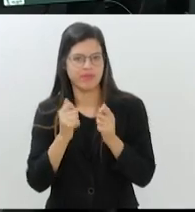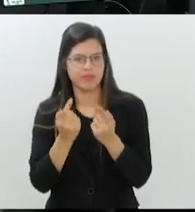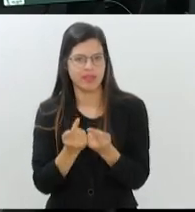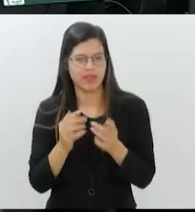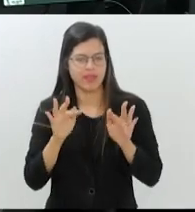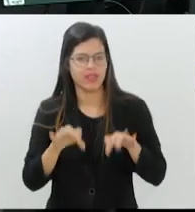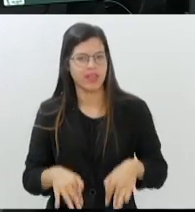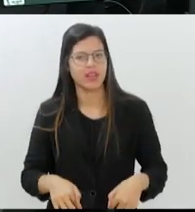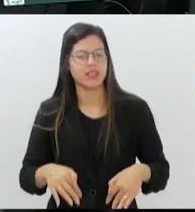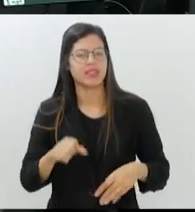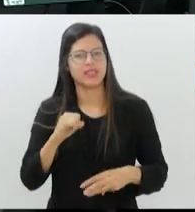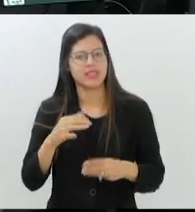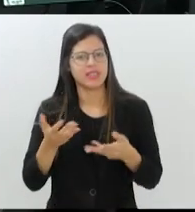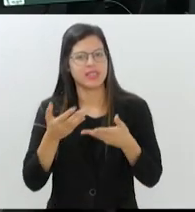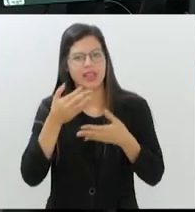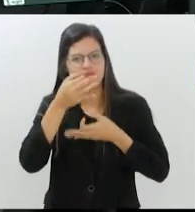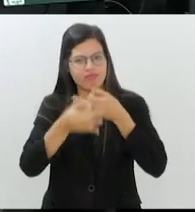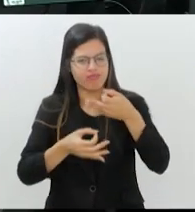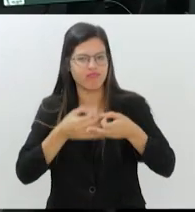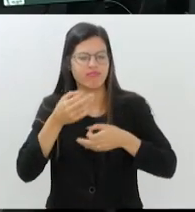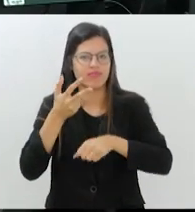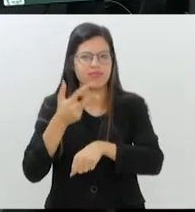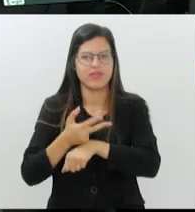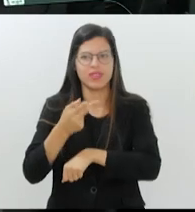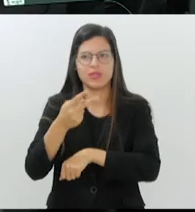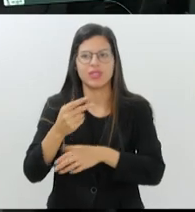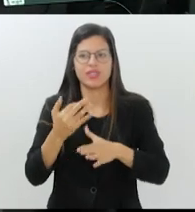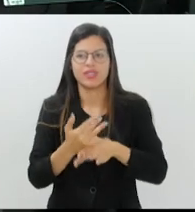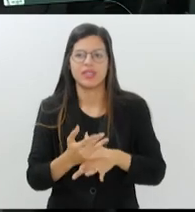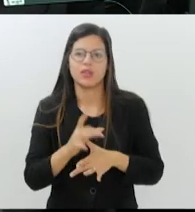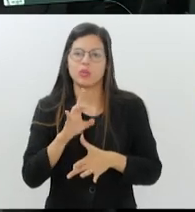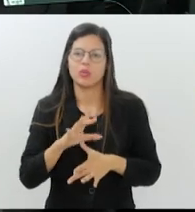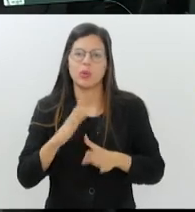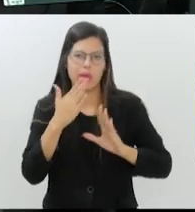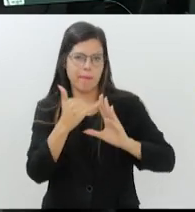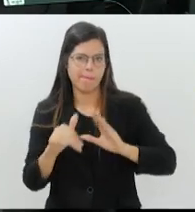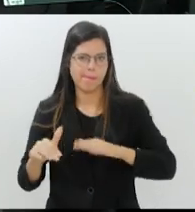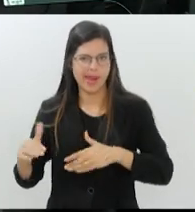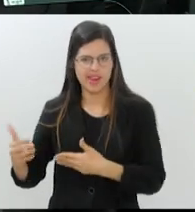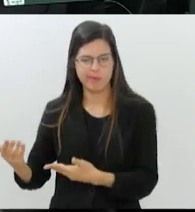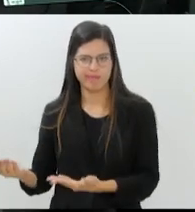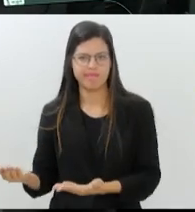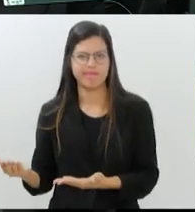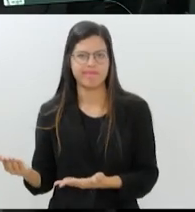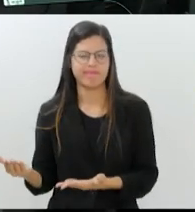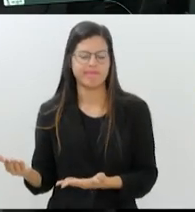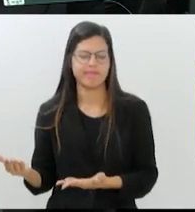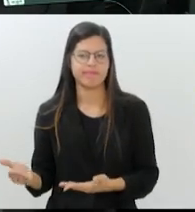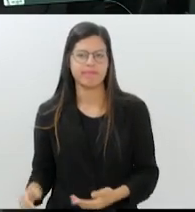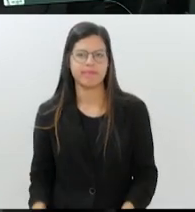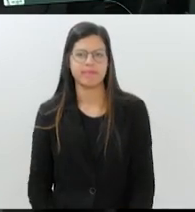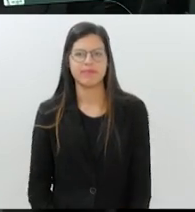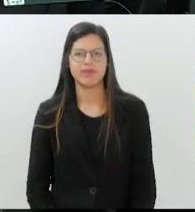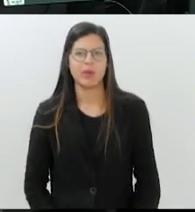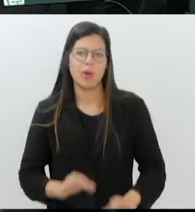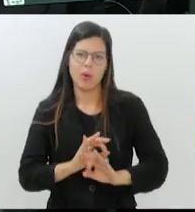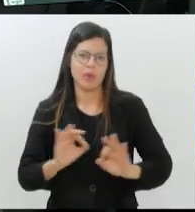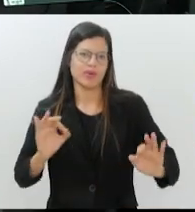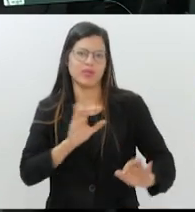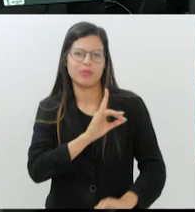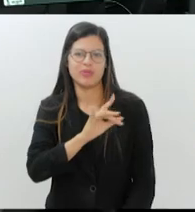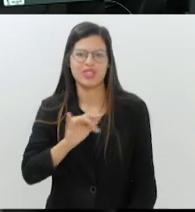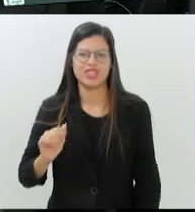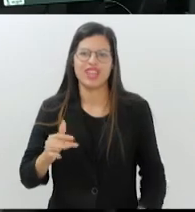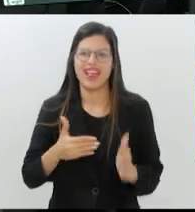quiser enviar sugestões ou vídeos aí da sua cidade é só acessar nosso e-mail tvalerja arrobaalerja.rj.gov.br Um ótimo dia para